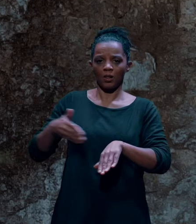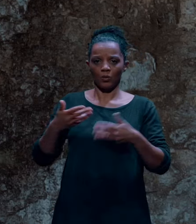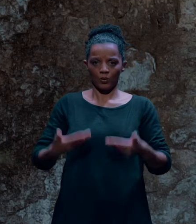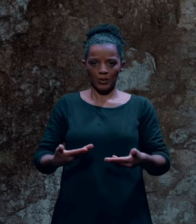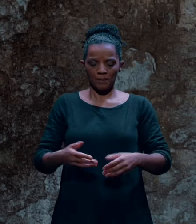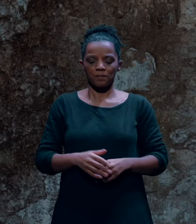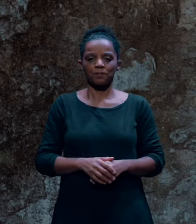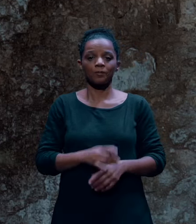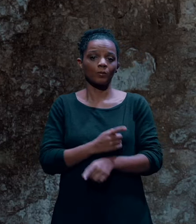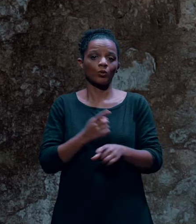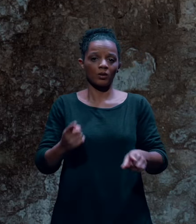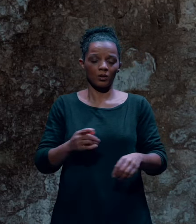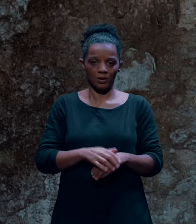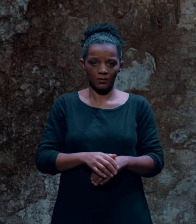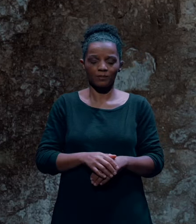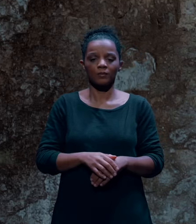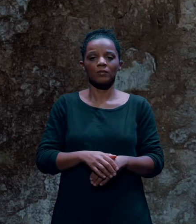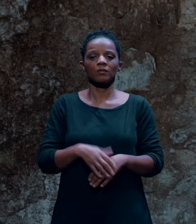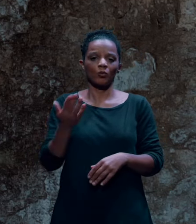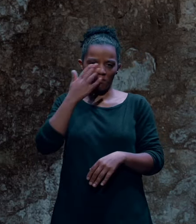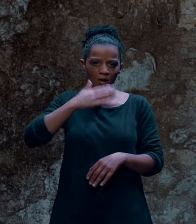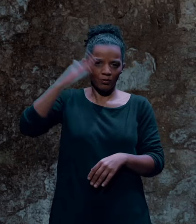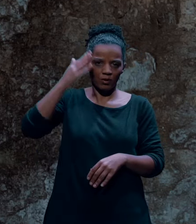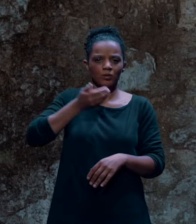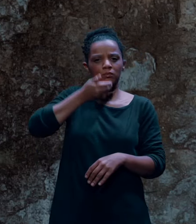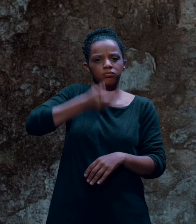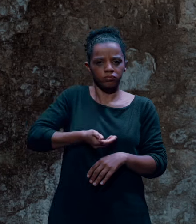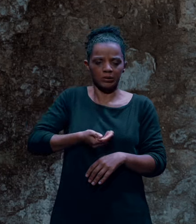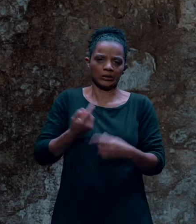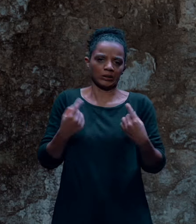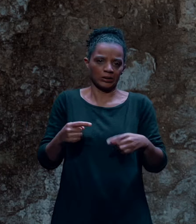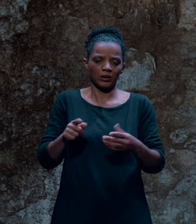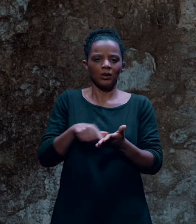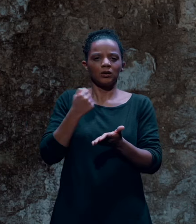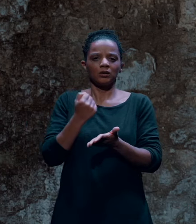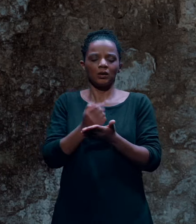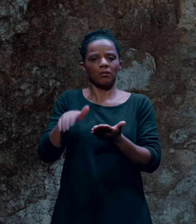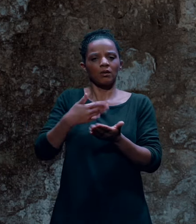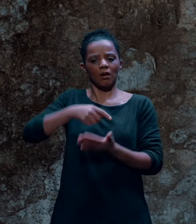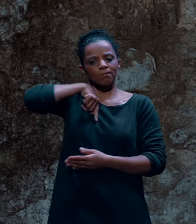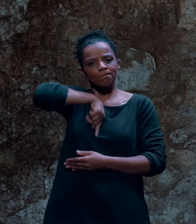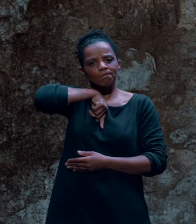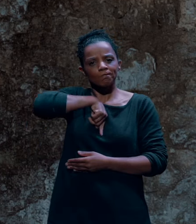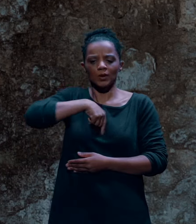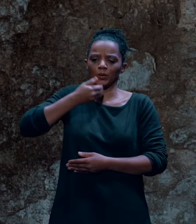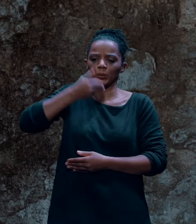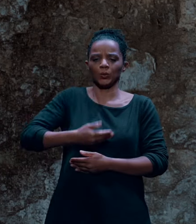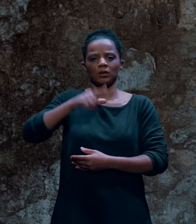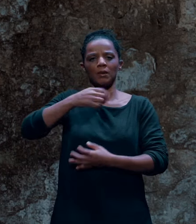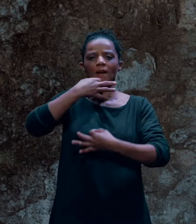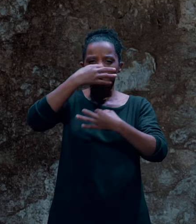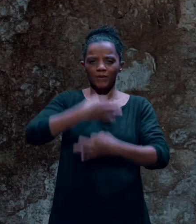momento, porque os velhos artistas têm sempre uma maturidade e uma